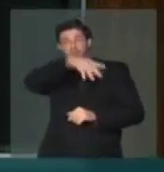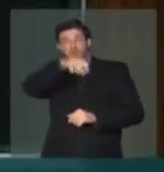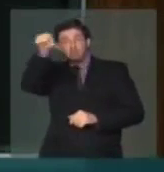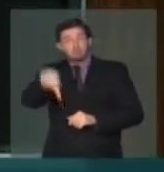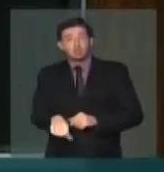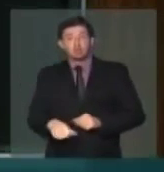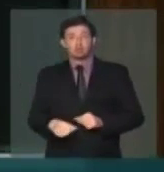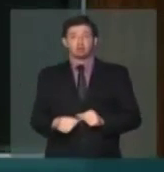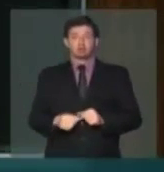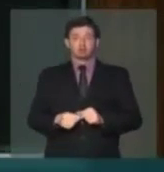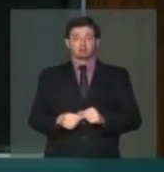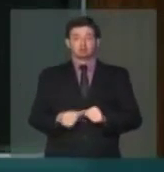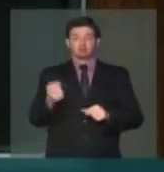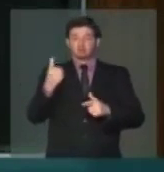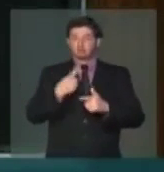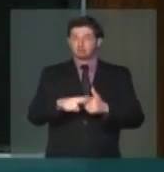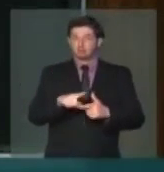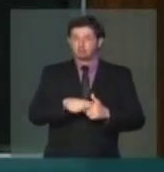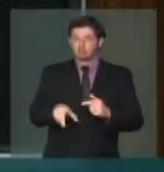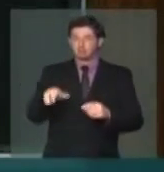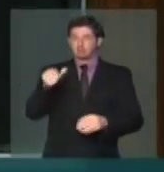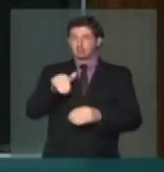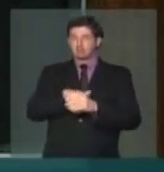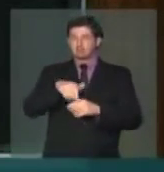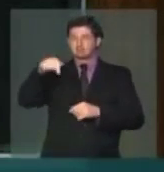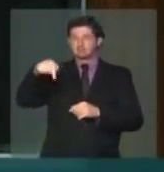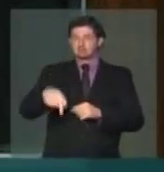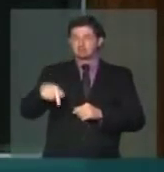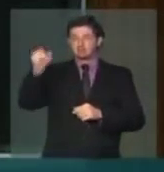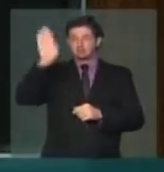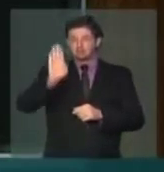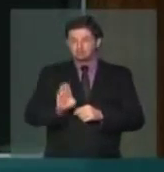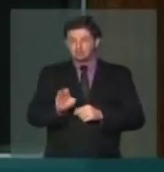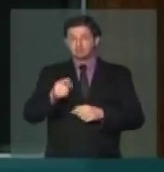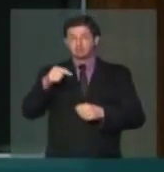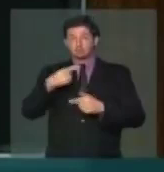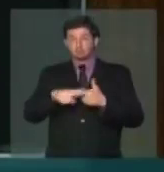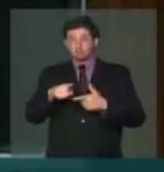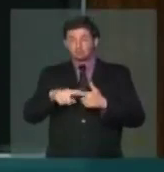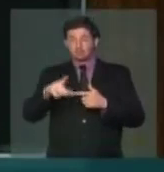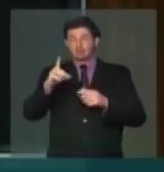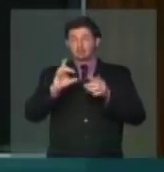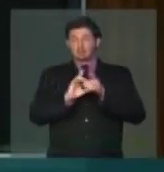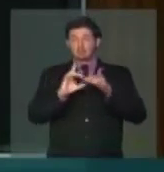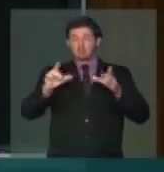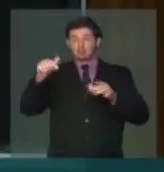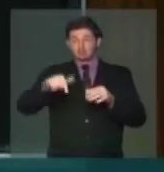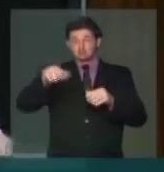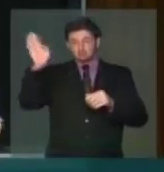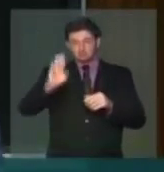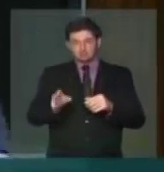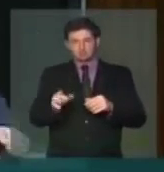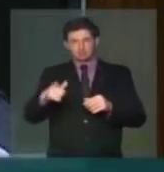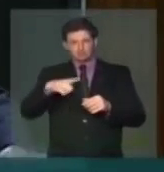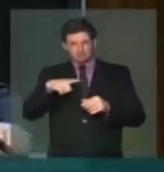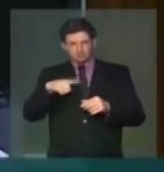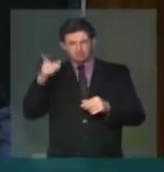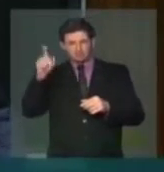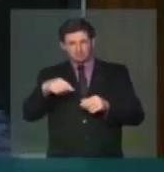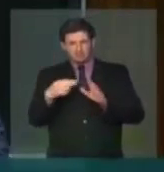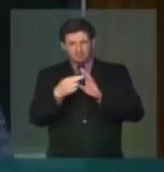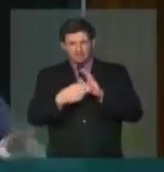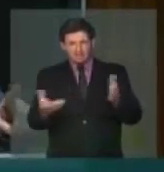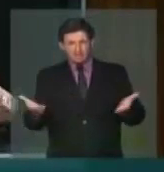mais. O problema das eleições brasileiras, o problema da democracia brasileira, não está nas suas